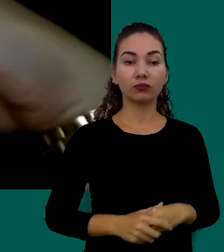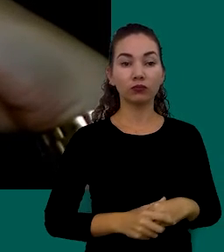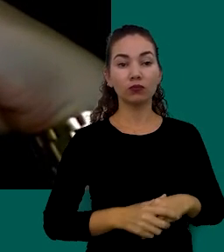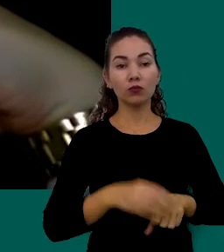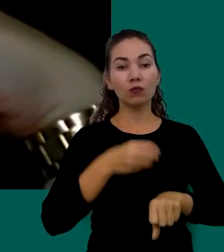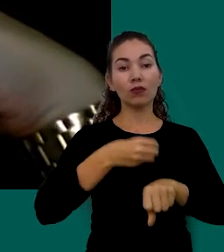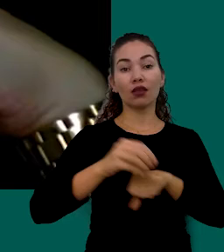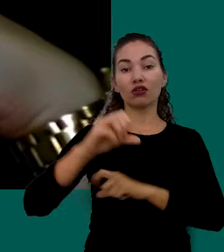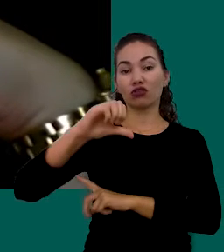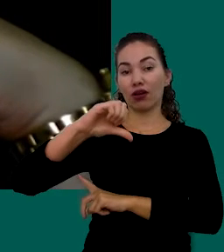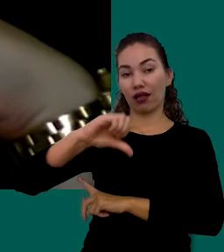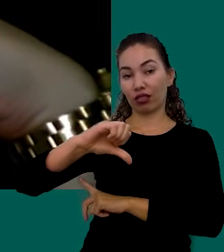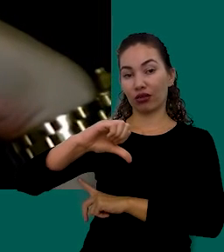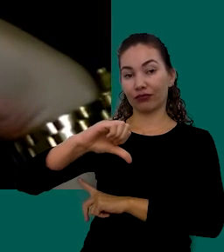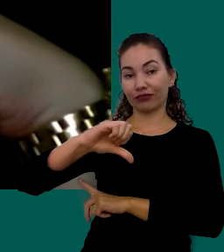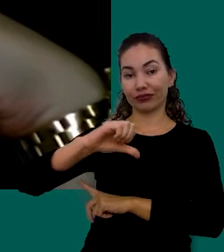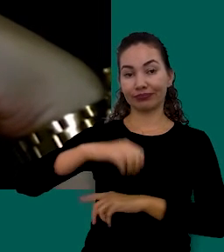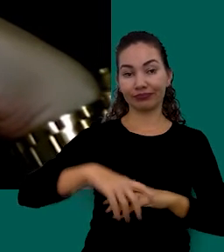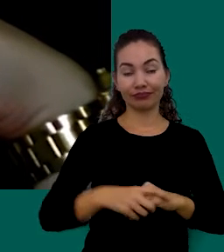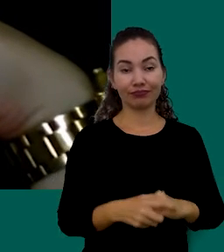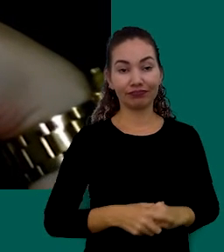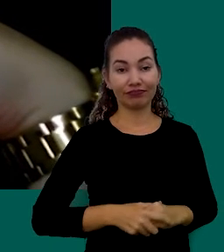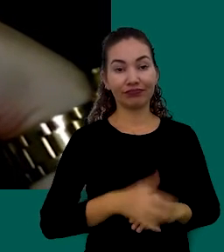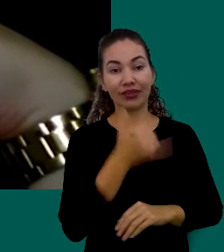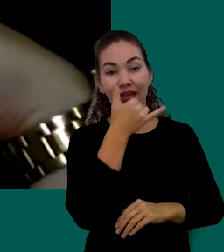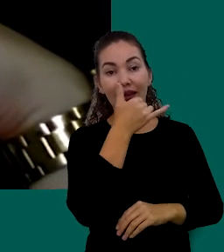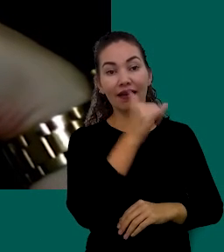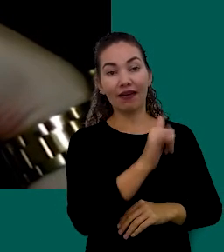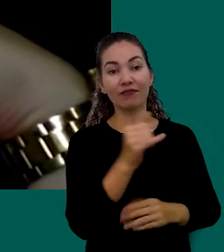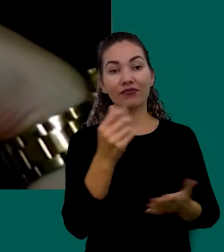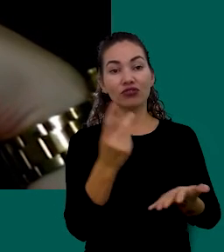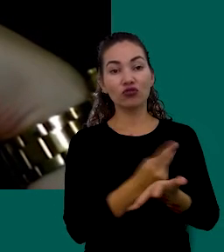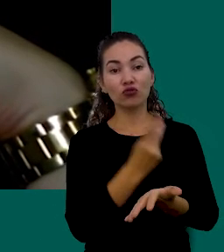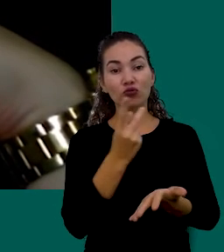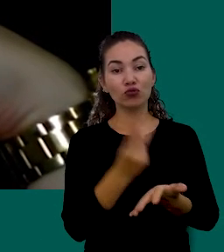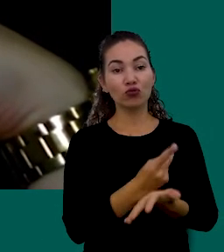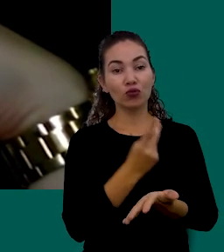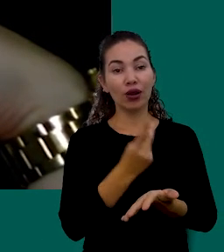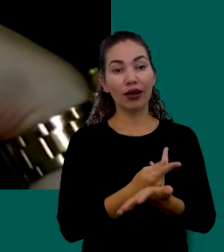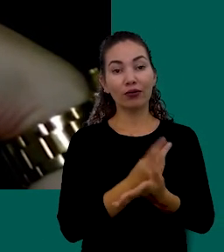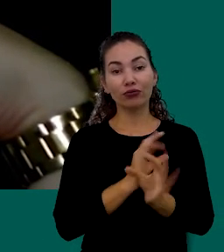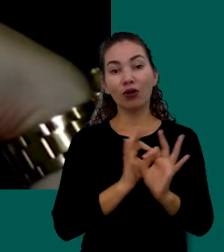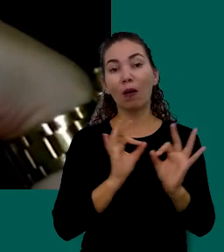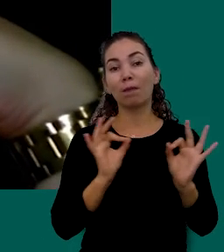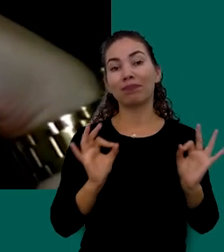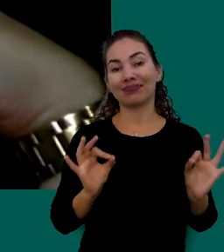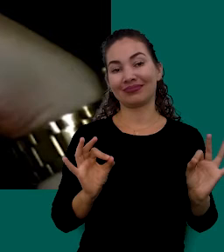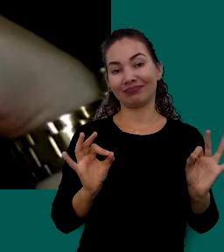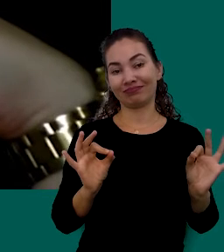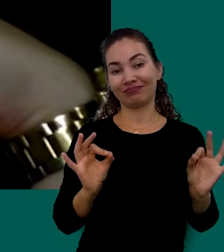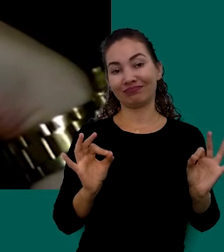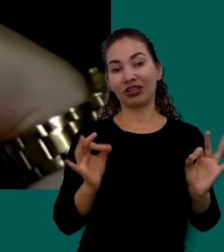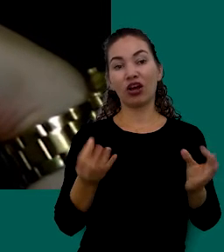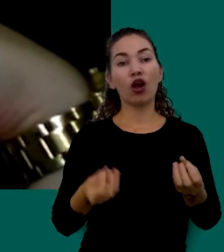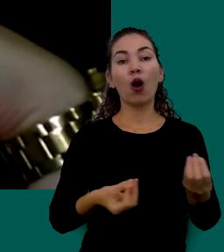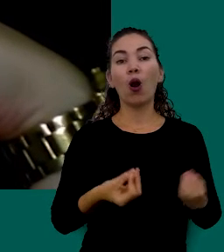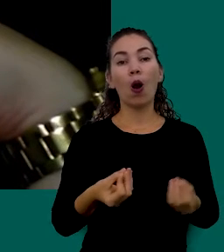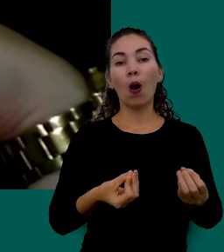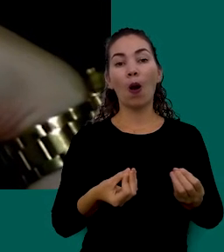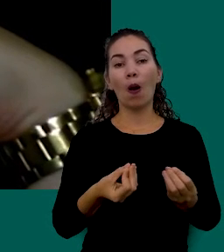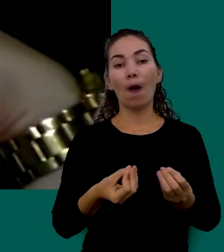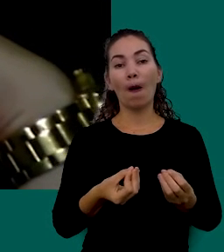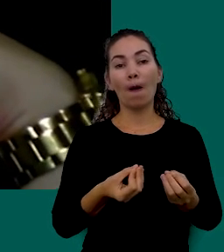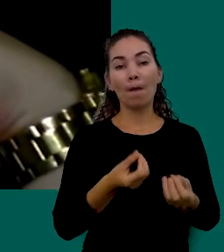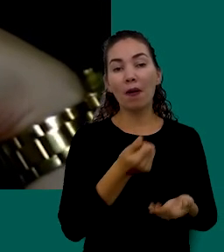Número Nove Evite Os Erros Mais Comuns Como Os Pequenos